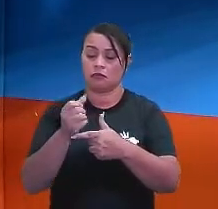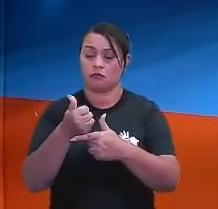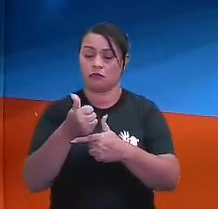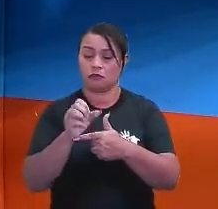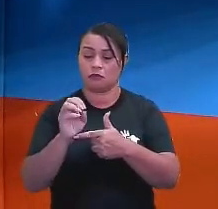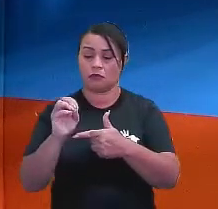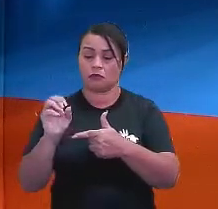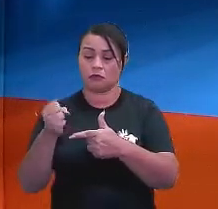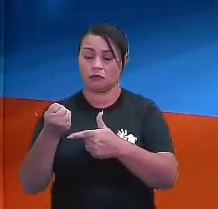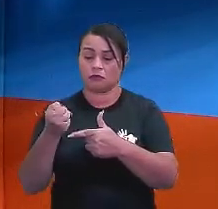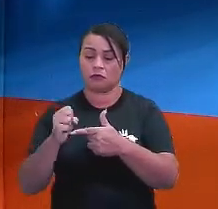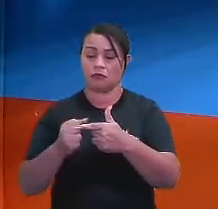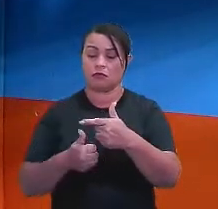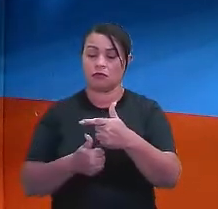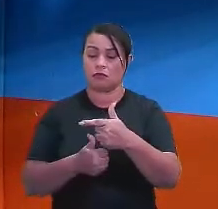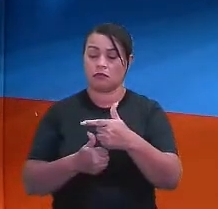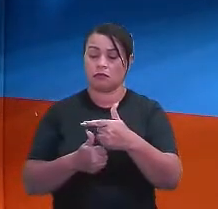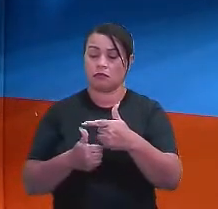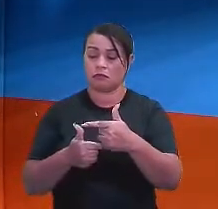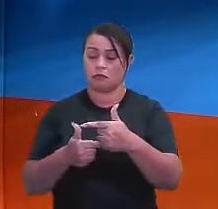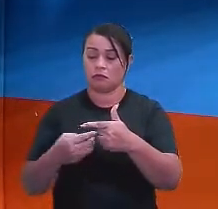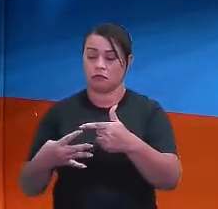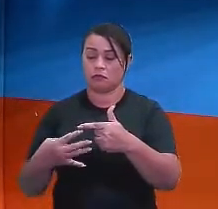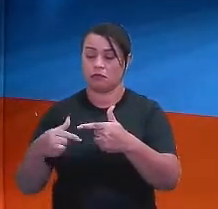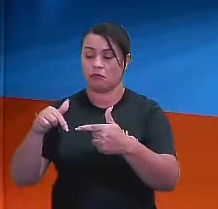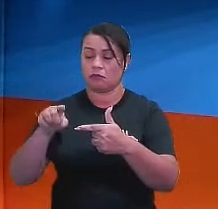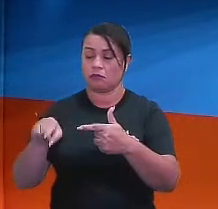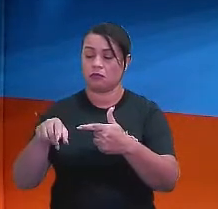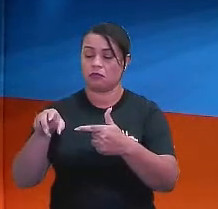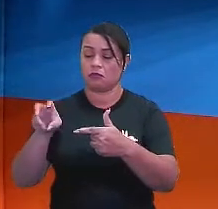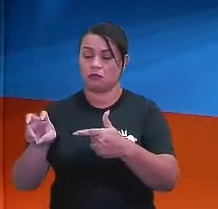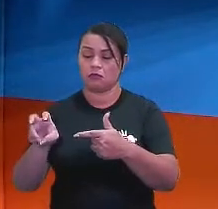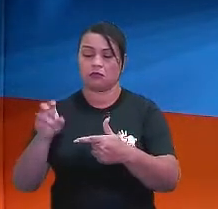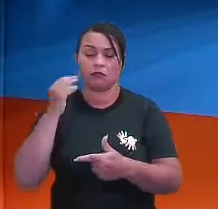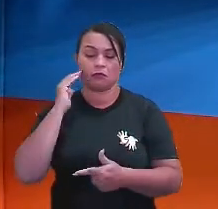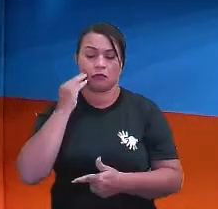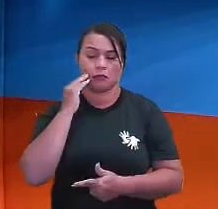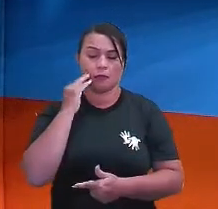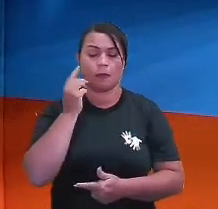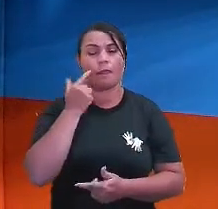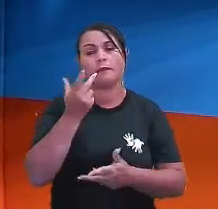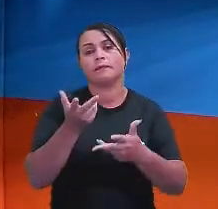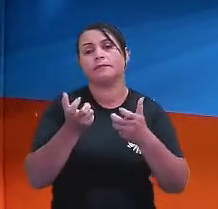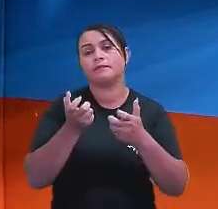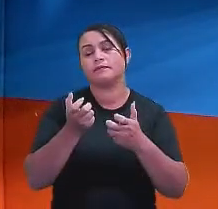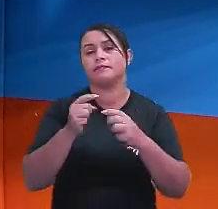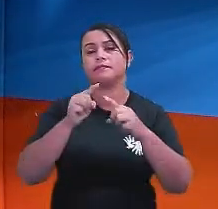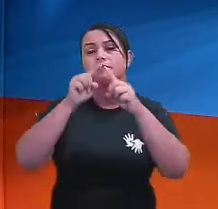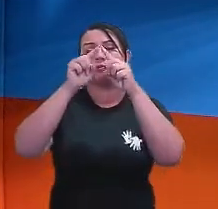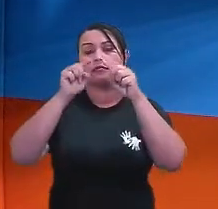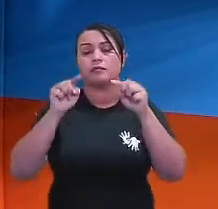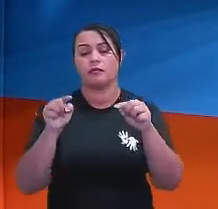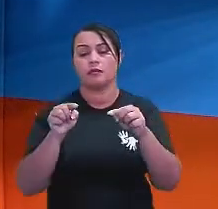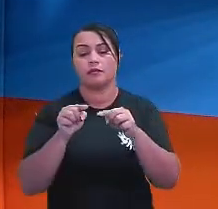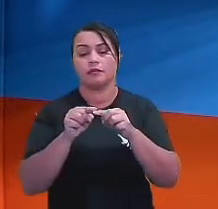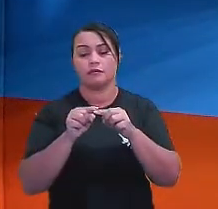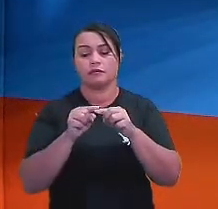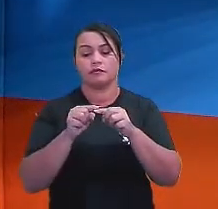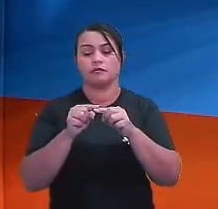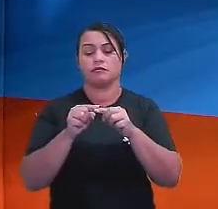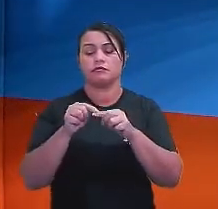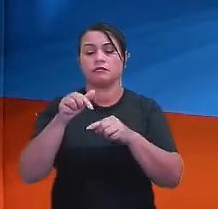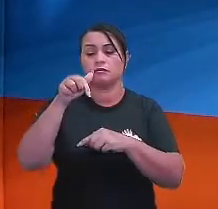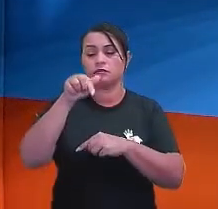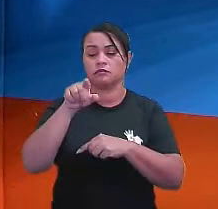7,5. Beleza? Então, eu percebo aqui que este lado aqui é 7